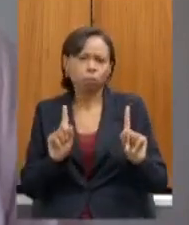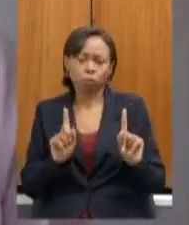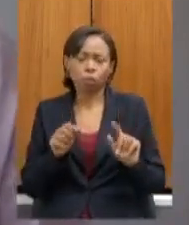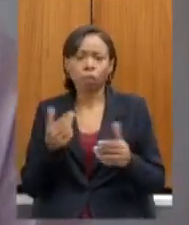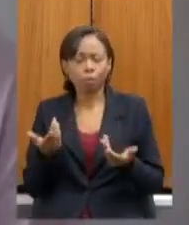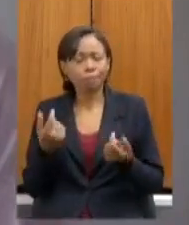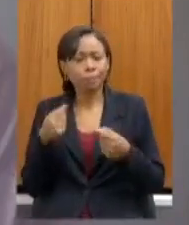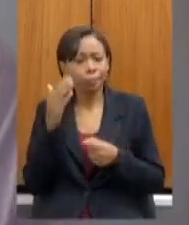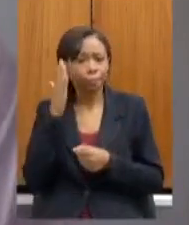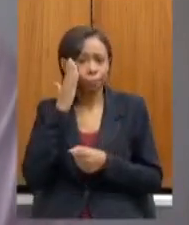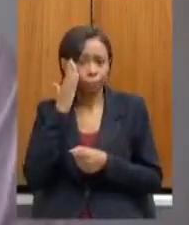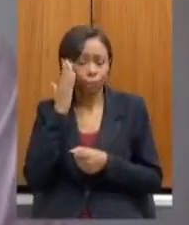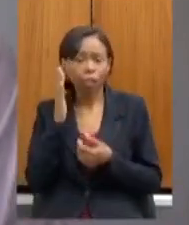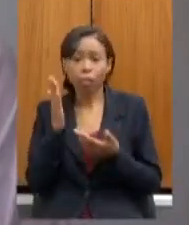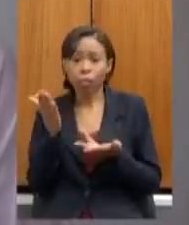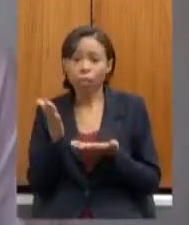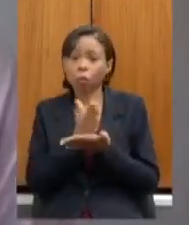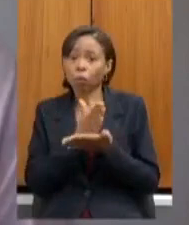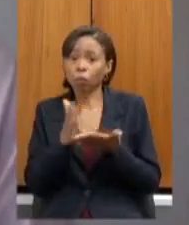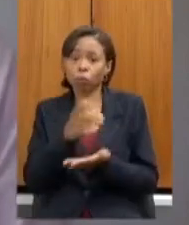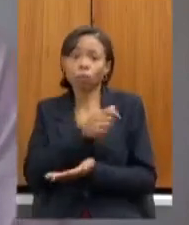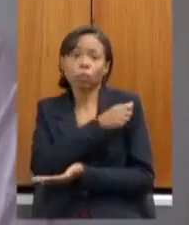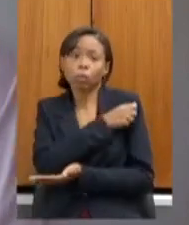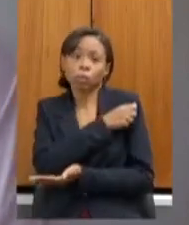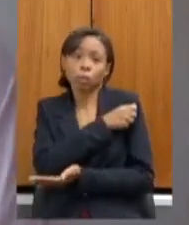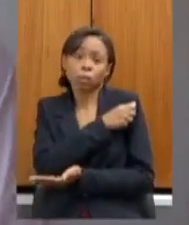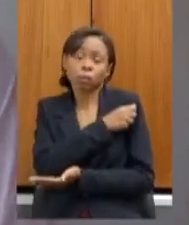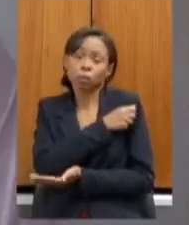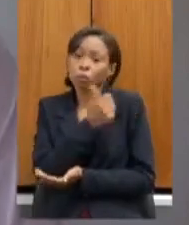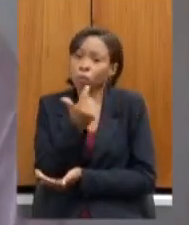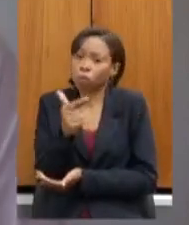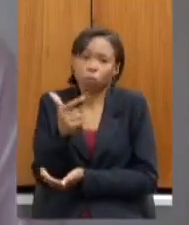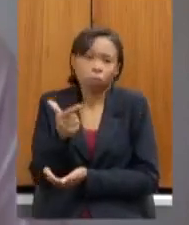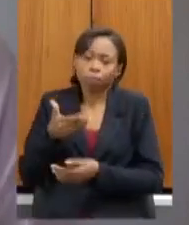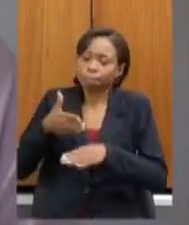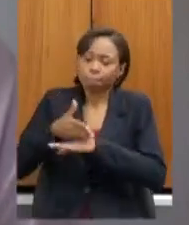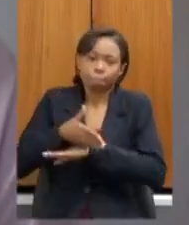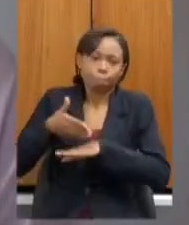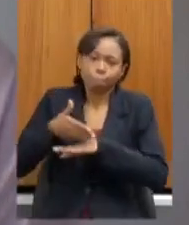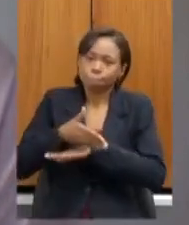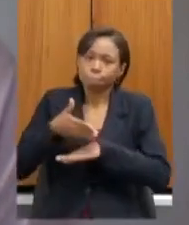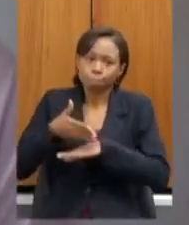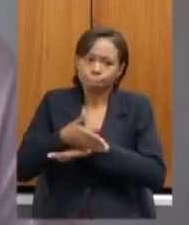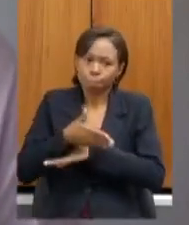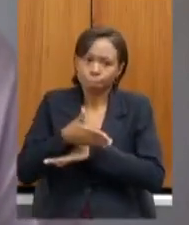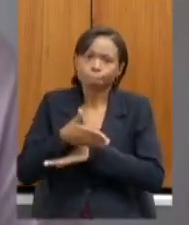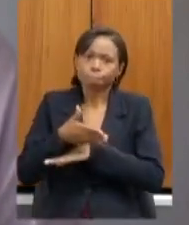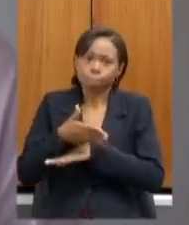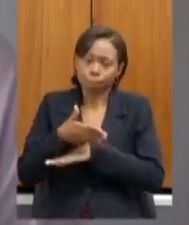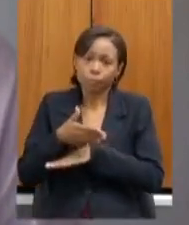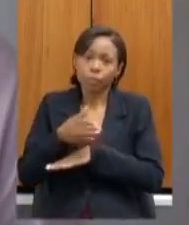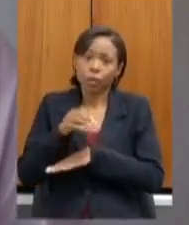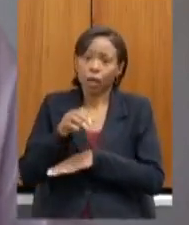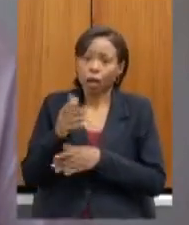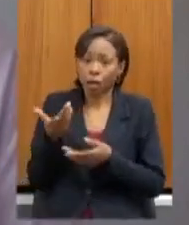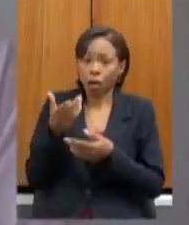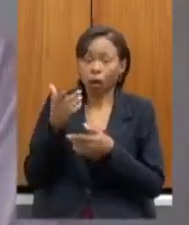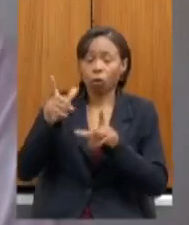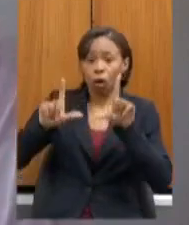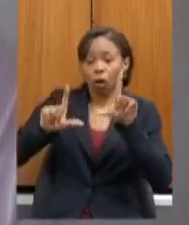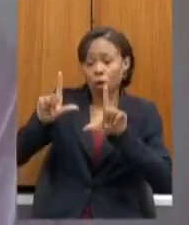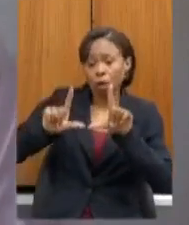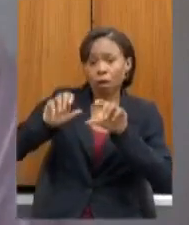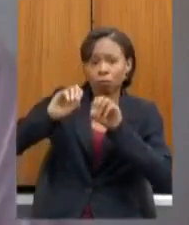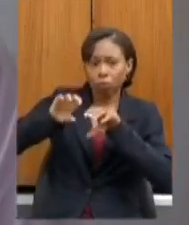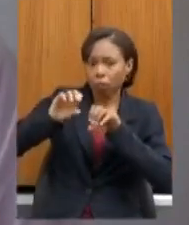alunos estão em situações em que não há acesso a ou se liga na educação ou que não